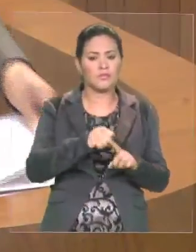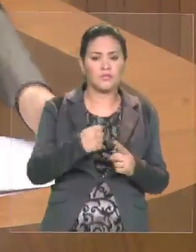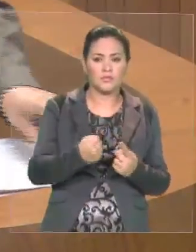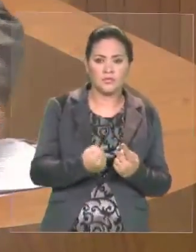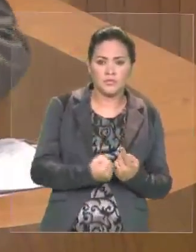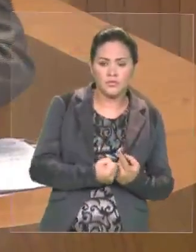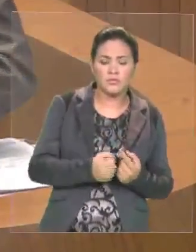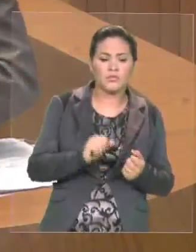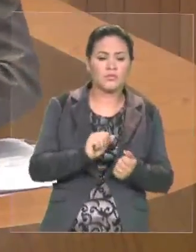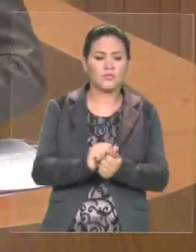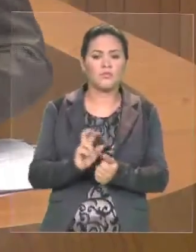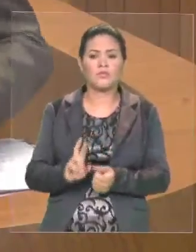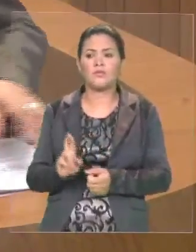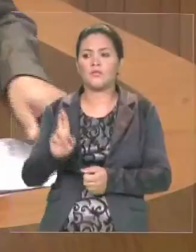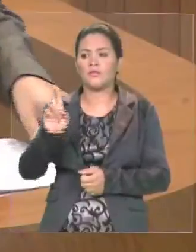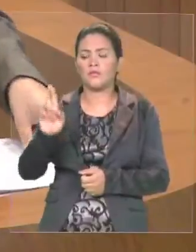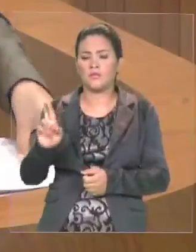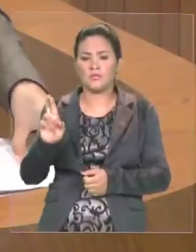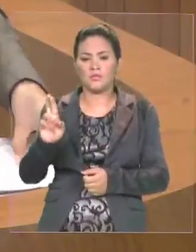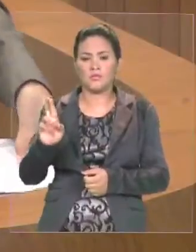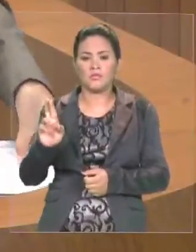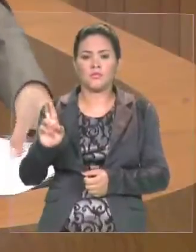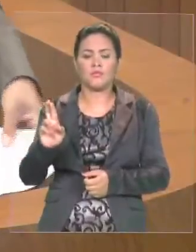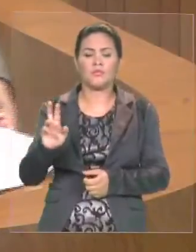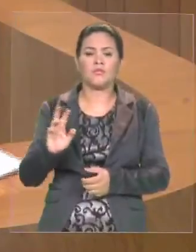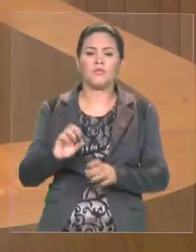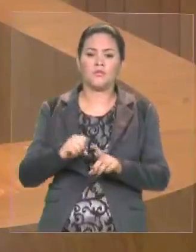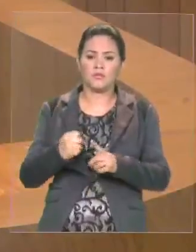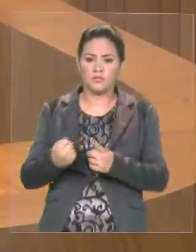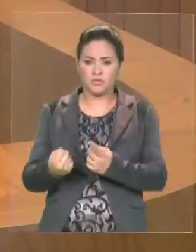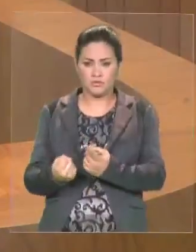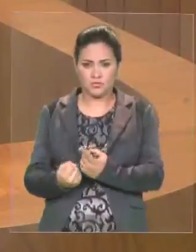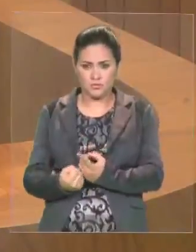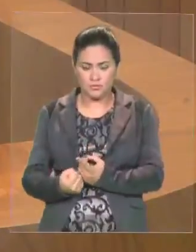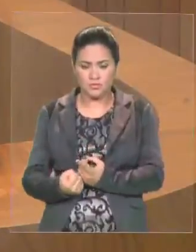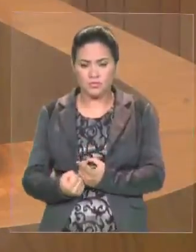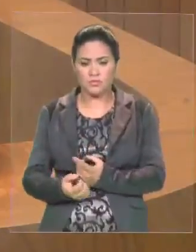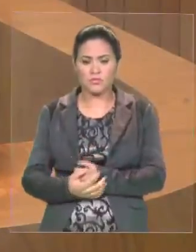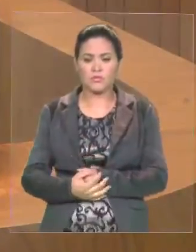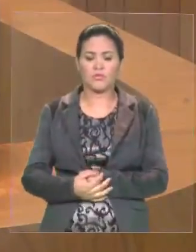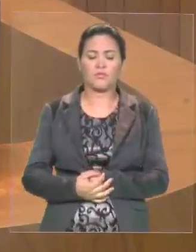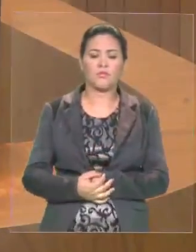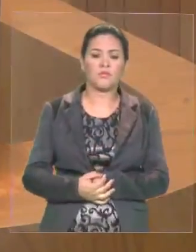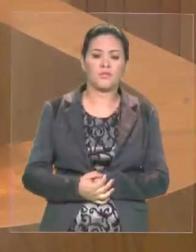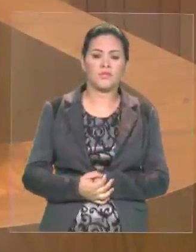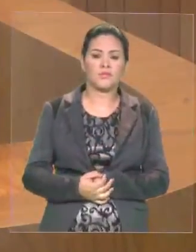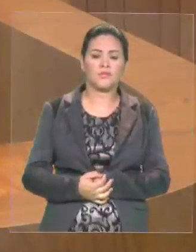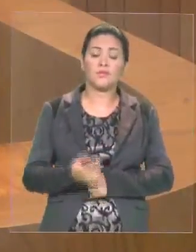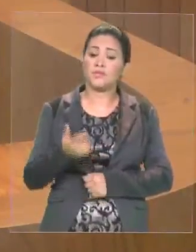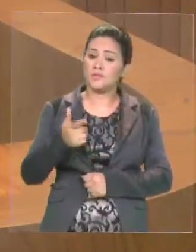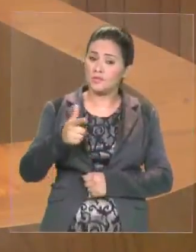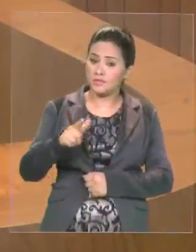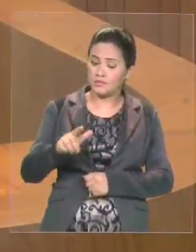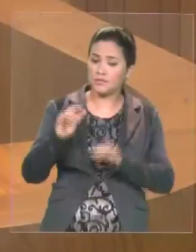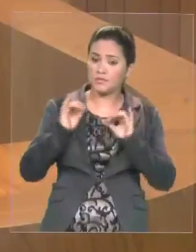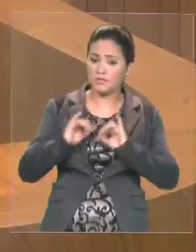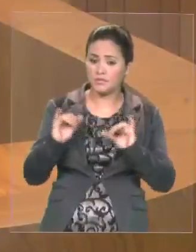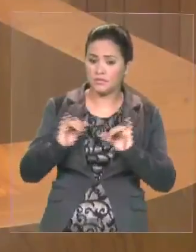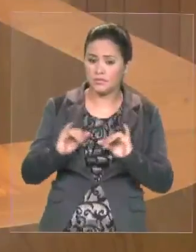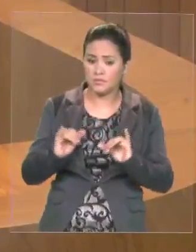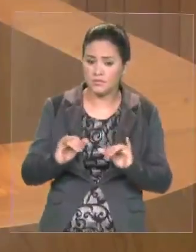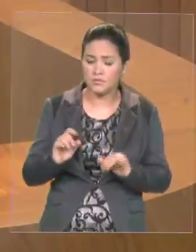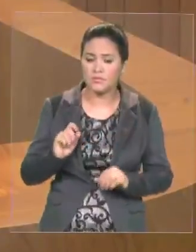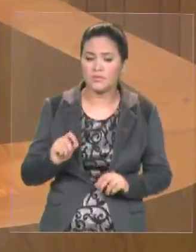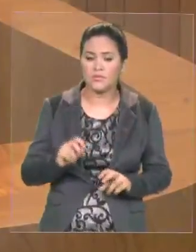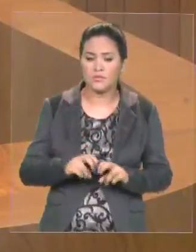apresentativas de classe, para concluir, senhor presidente. E vamos dar provimento, então, a todas as demandas. Eu quero, aqui, mais uma vez, reiterar que a